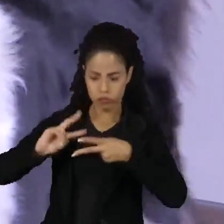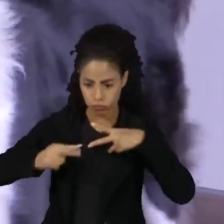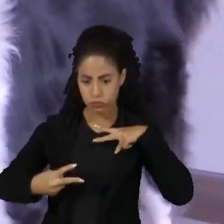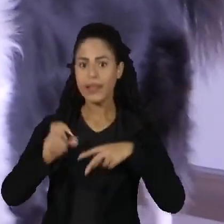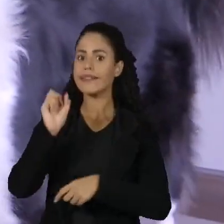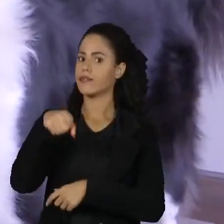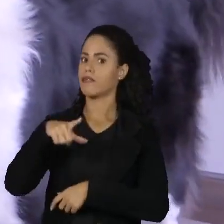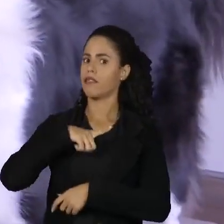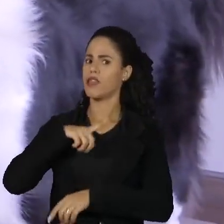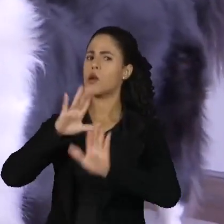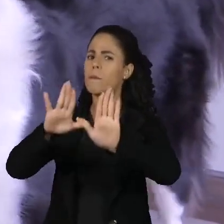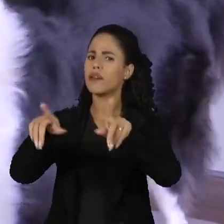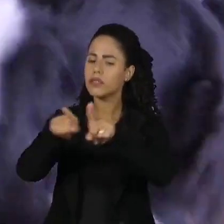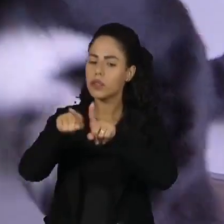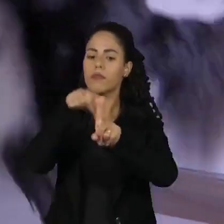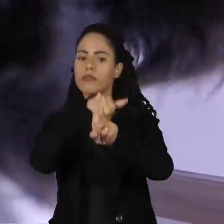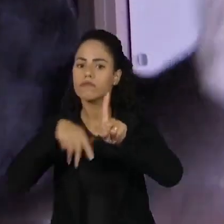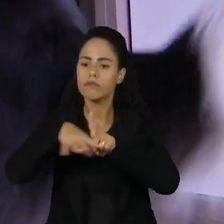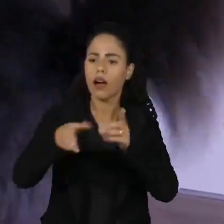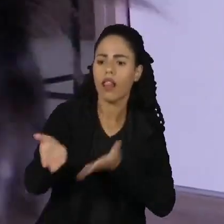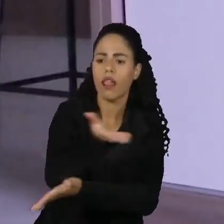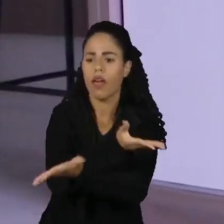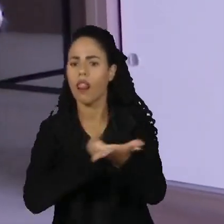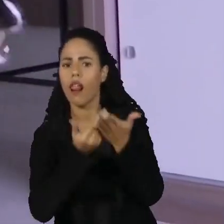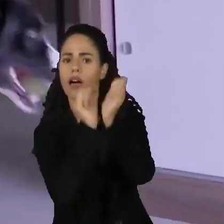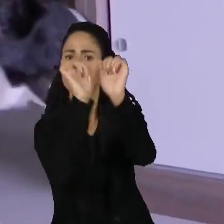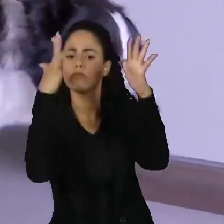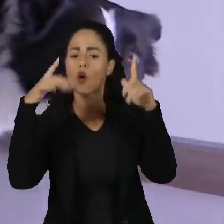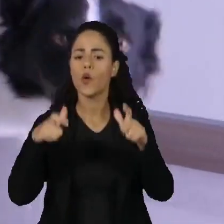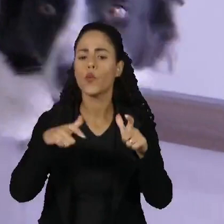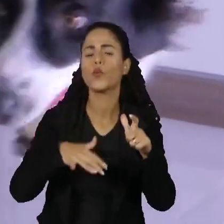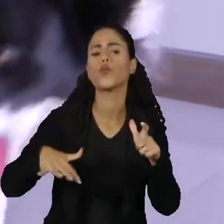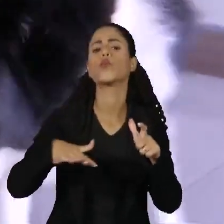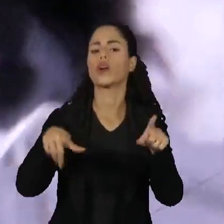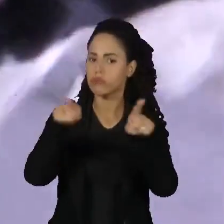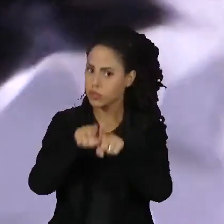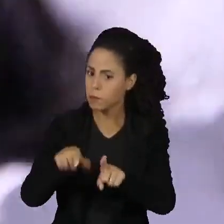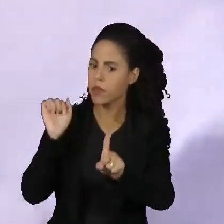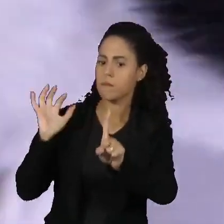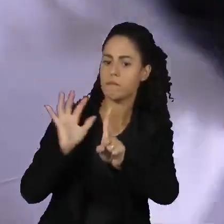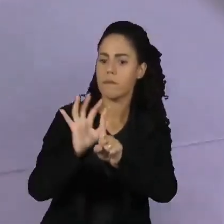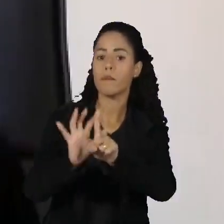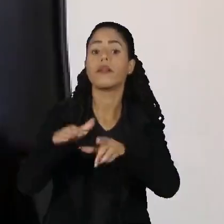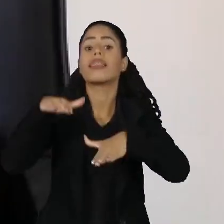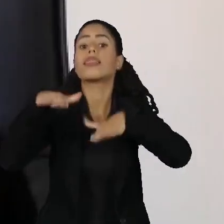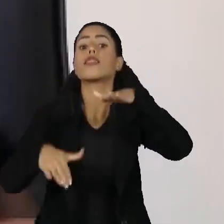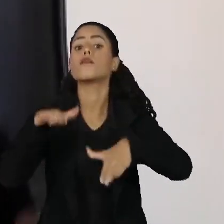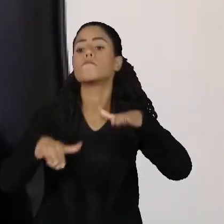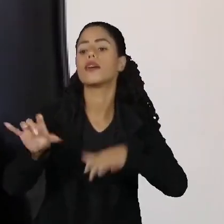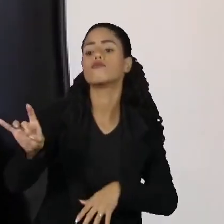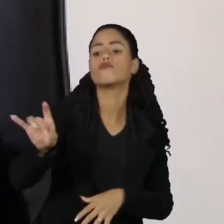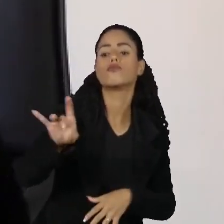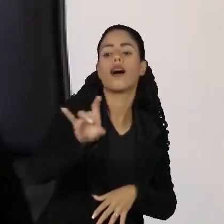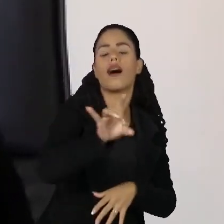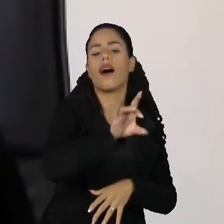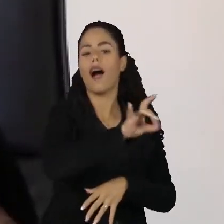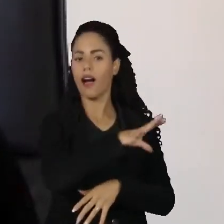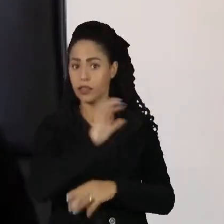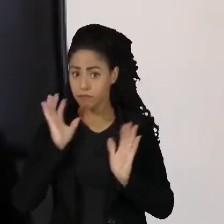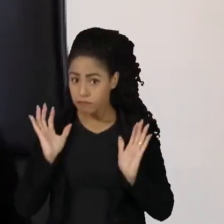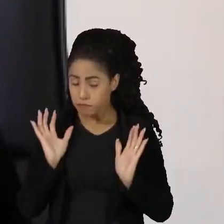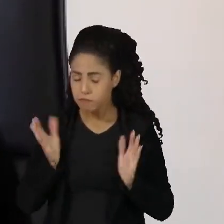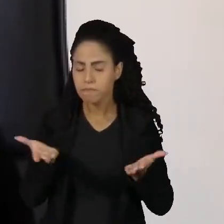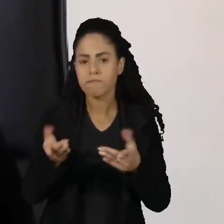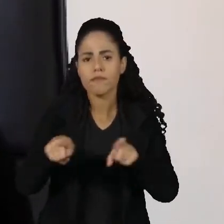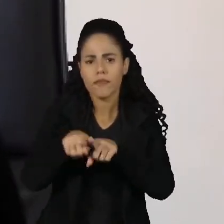sim, mas também sociais e ambientais. E sempre vai variar de cão para cão. Criar todo um ambiente propício e